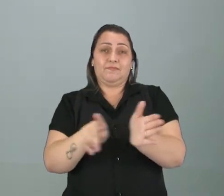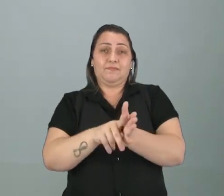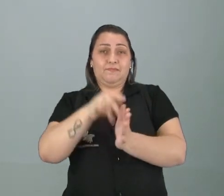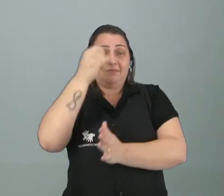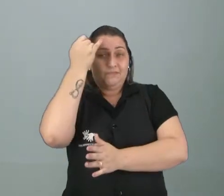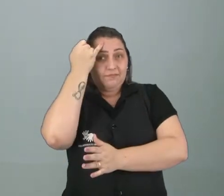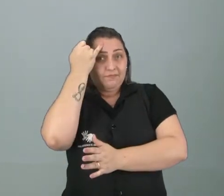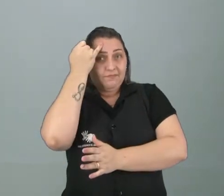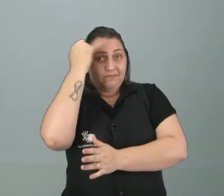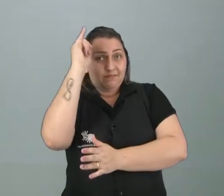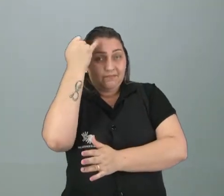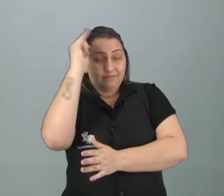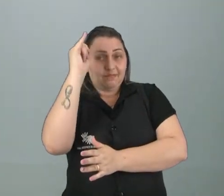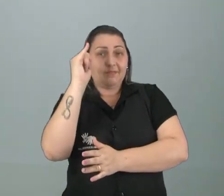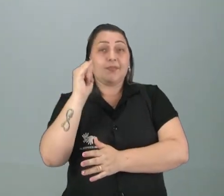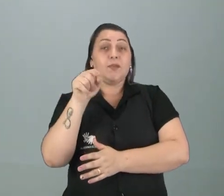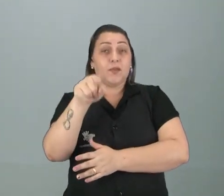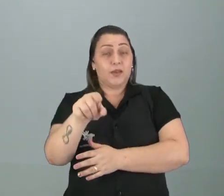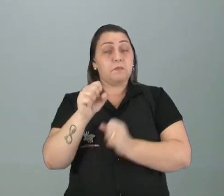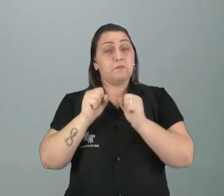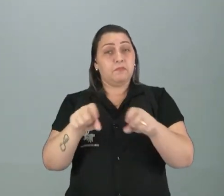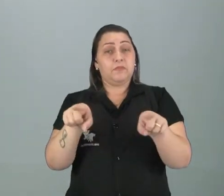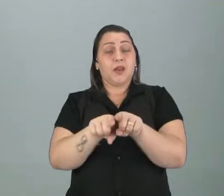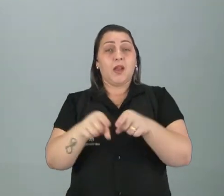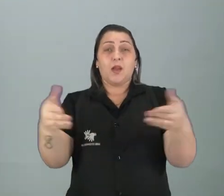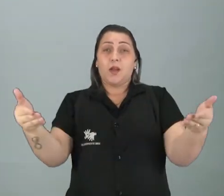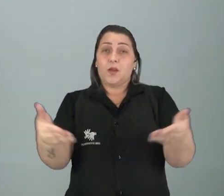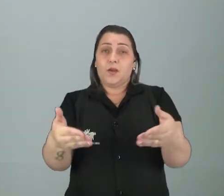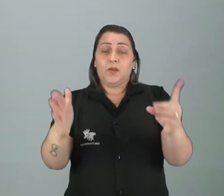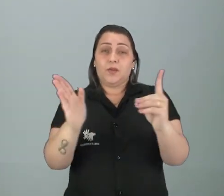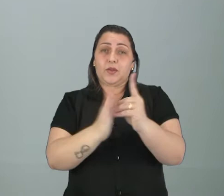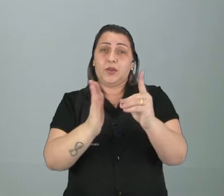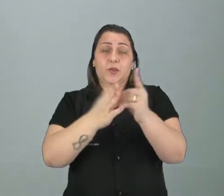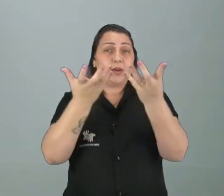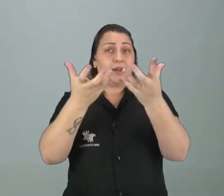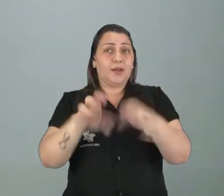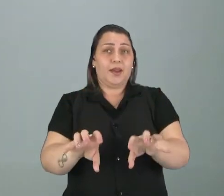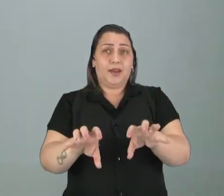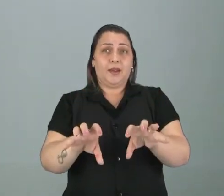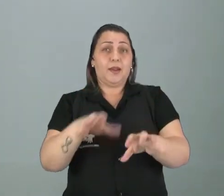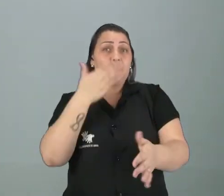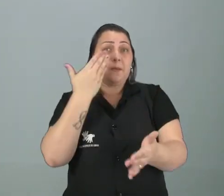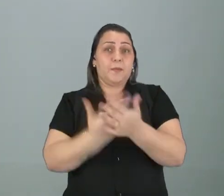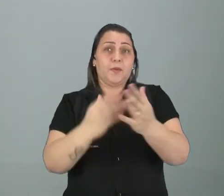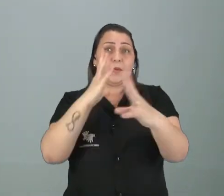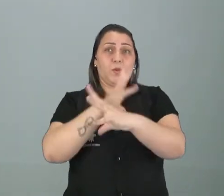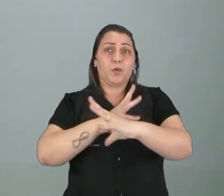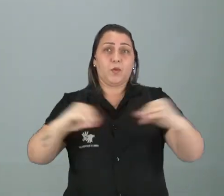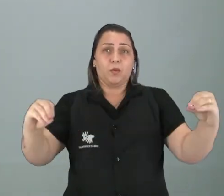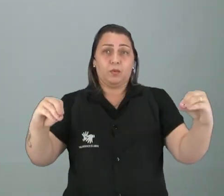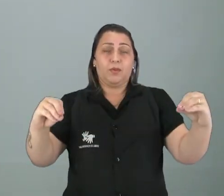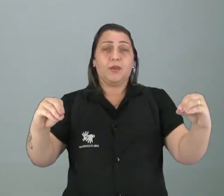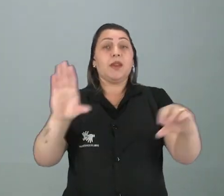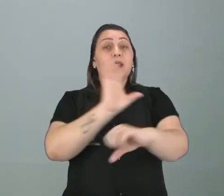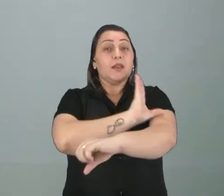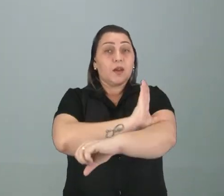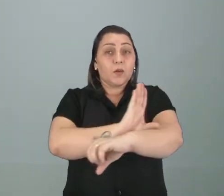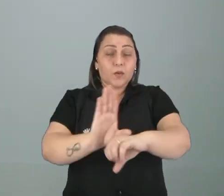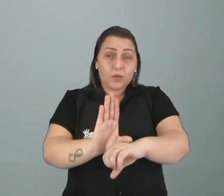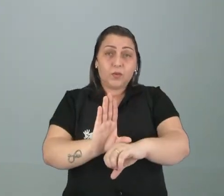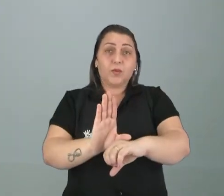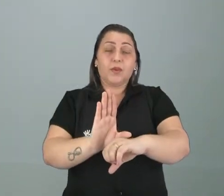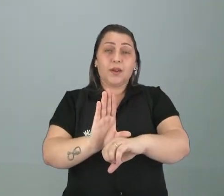né? Imaginava mais. Então, você pode também. E os indígenas, eles não querem, né? Que isso suma. Que essa cultura